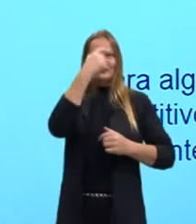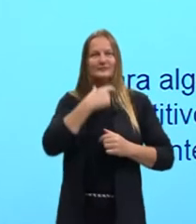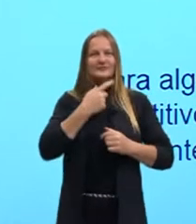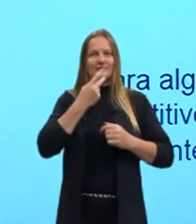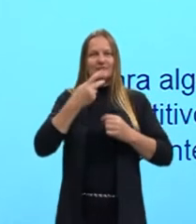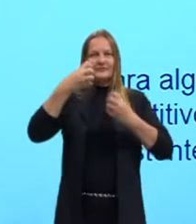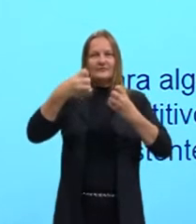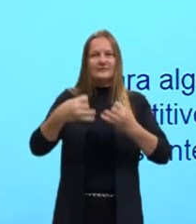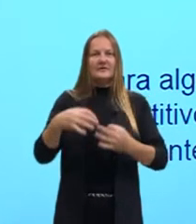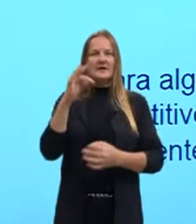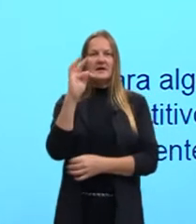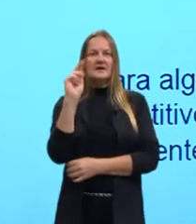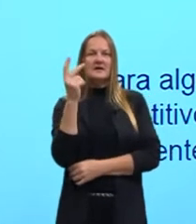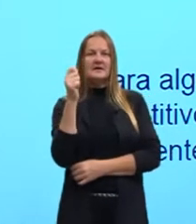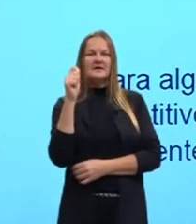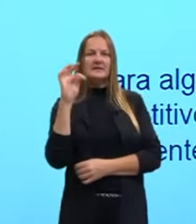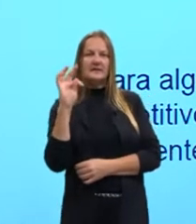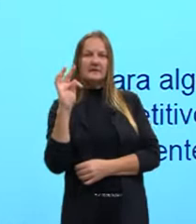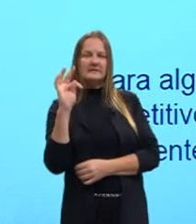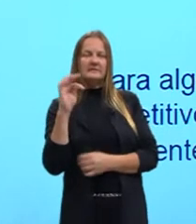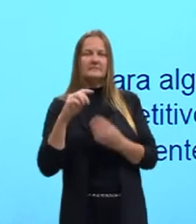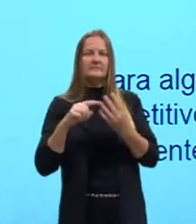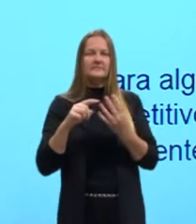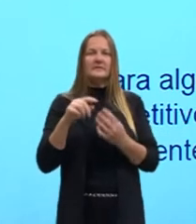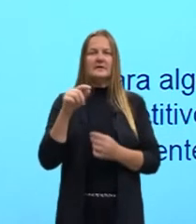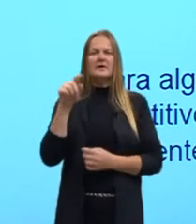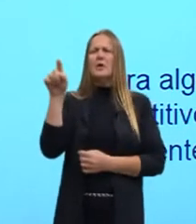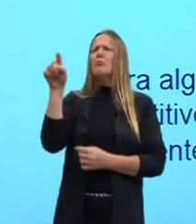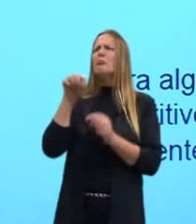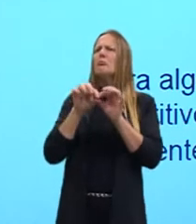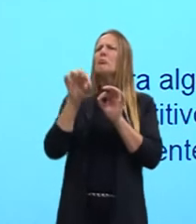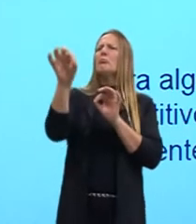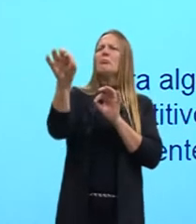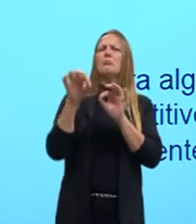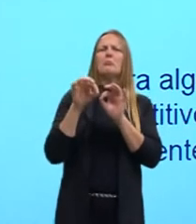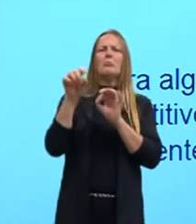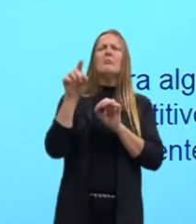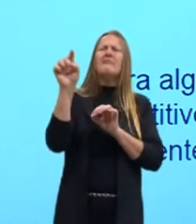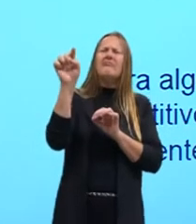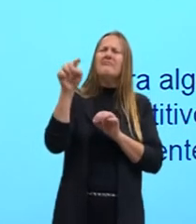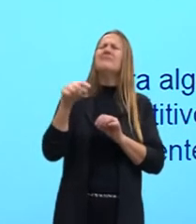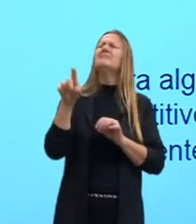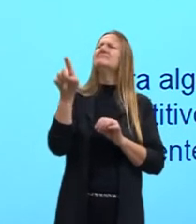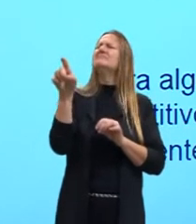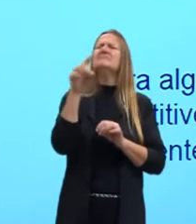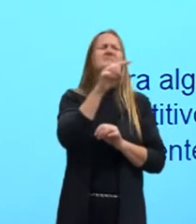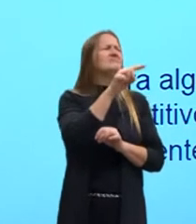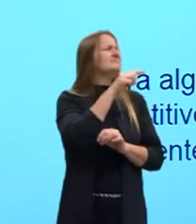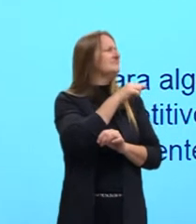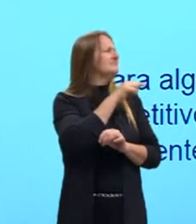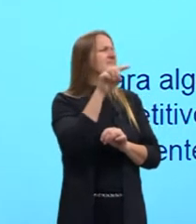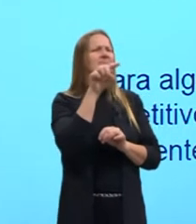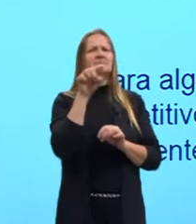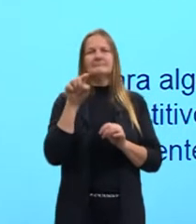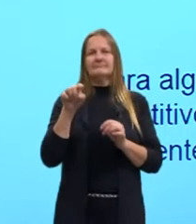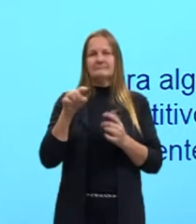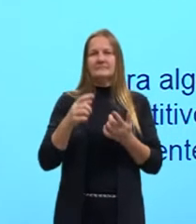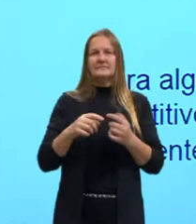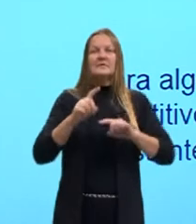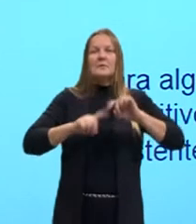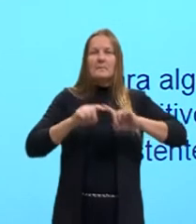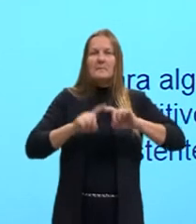That significa a tradução aquele, aquela, aquilo. That é para elementos